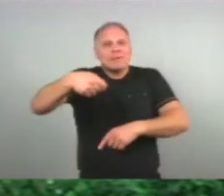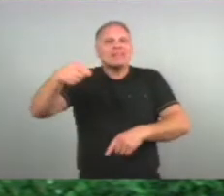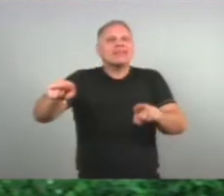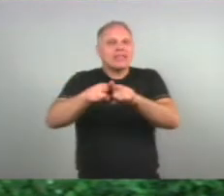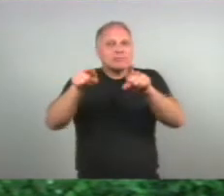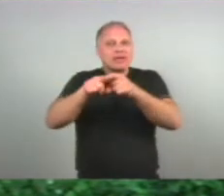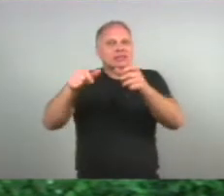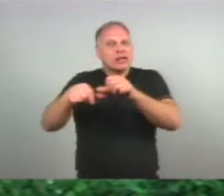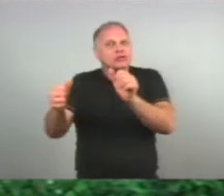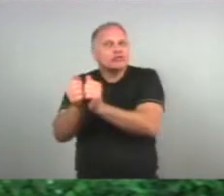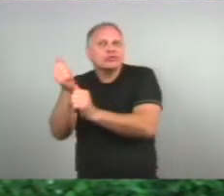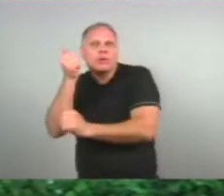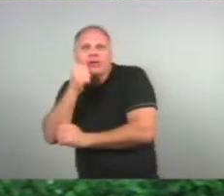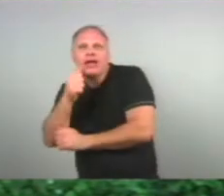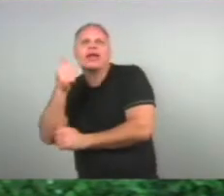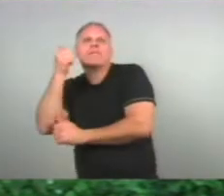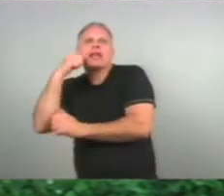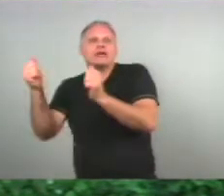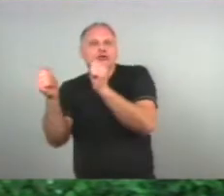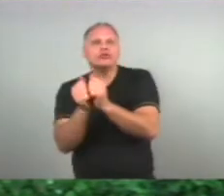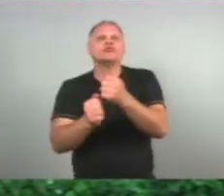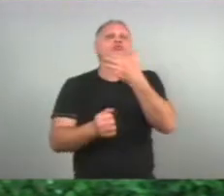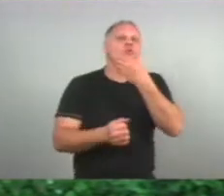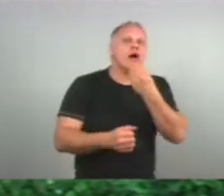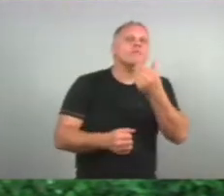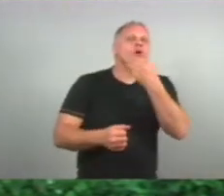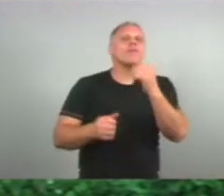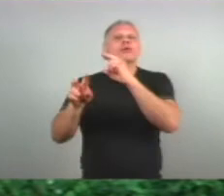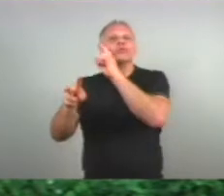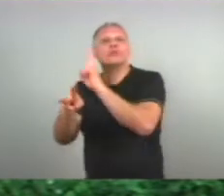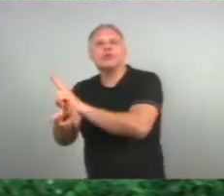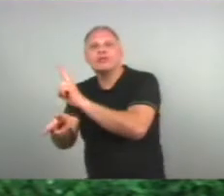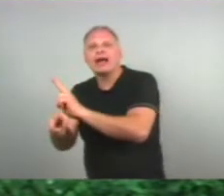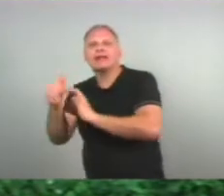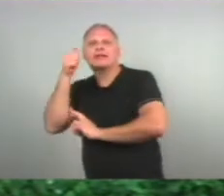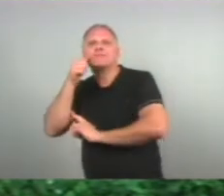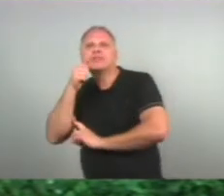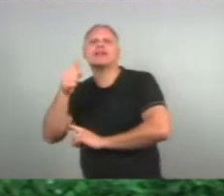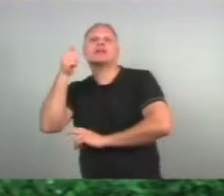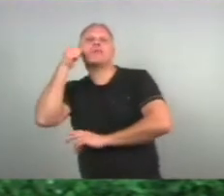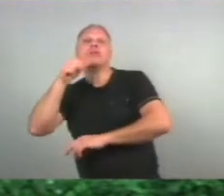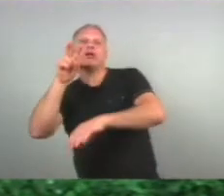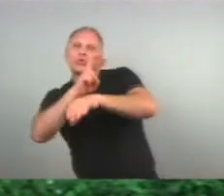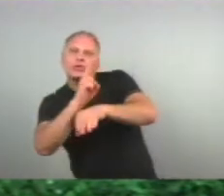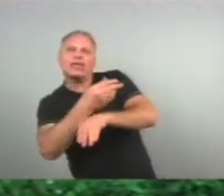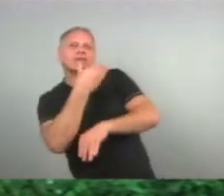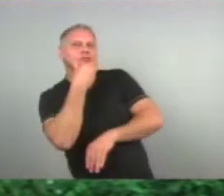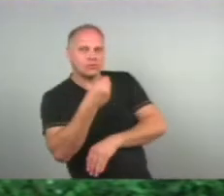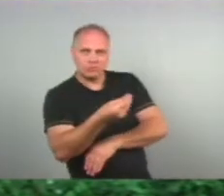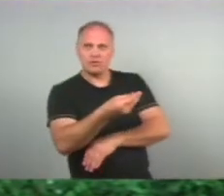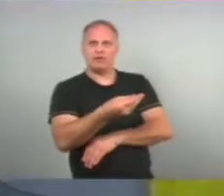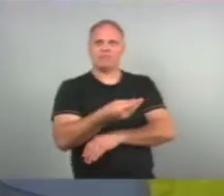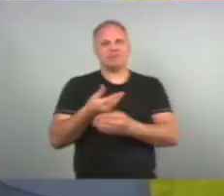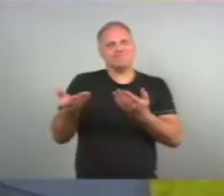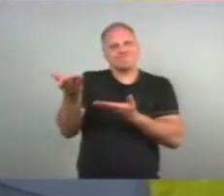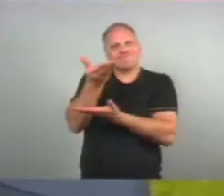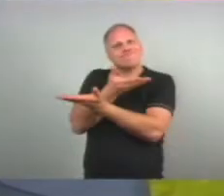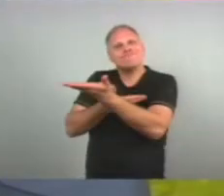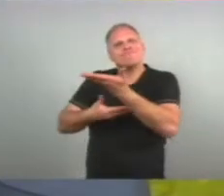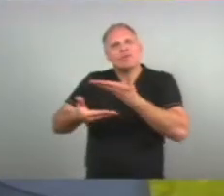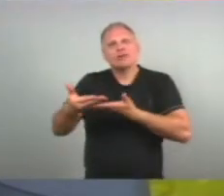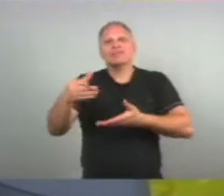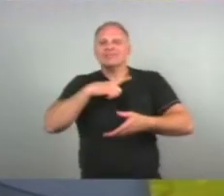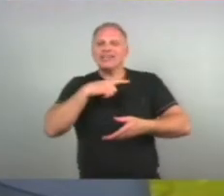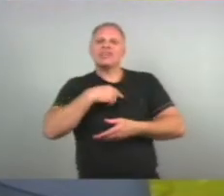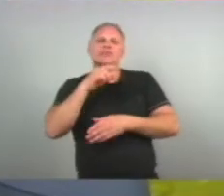aí Com nós E cuidar de nós E nós Cuidarmos Dos homens Há cuidados masculinos E há